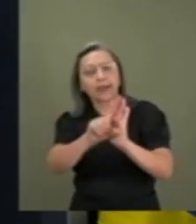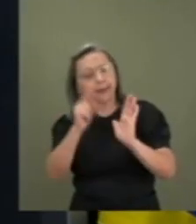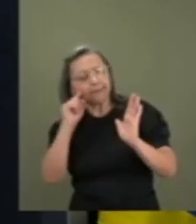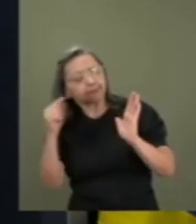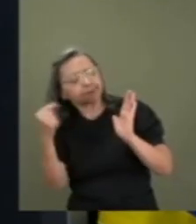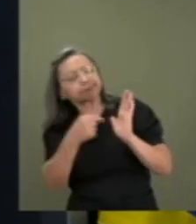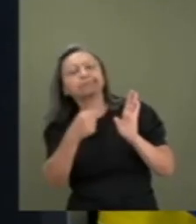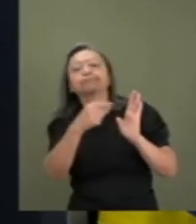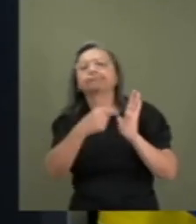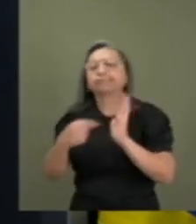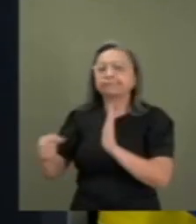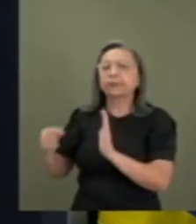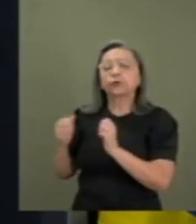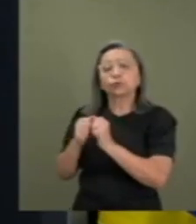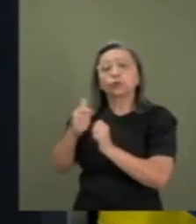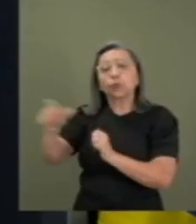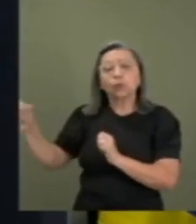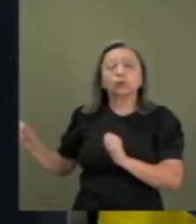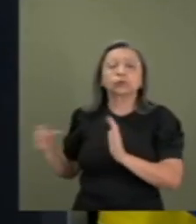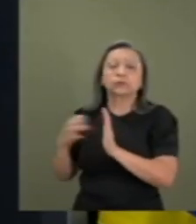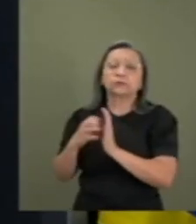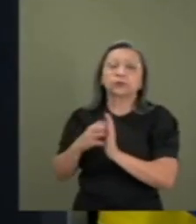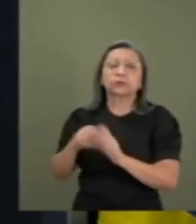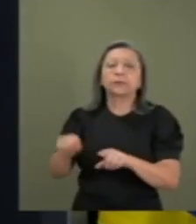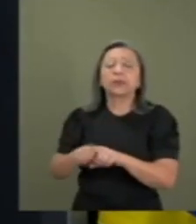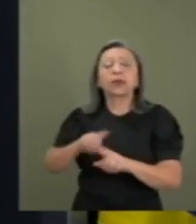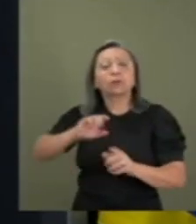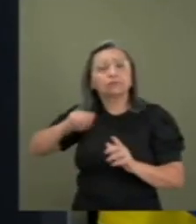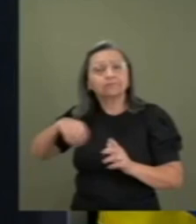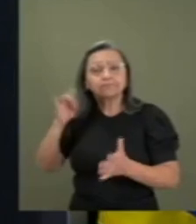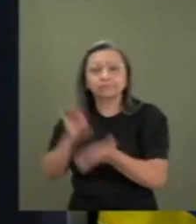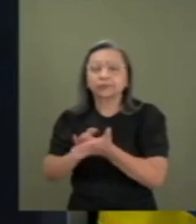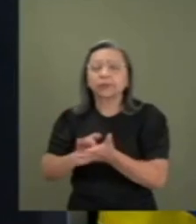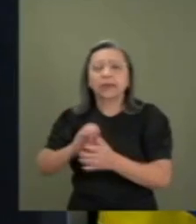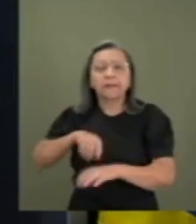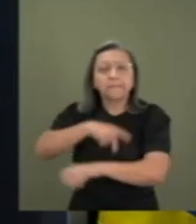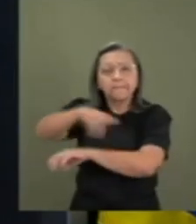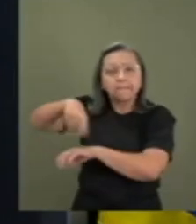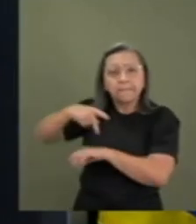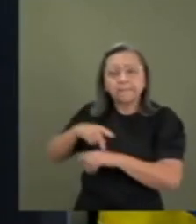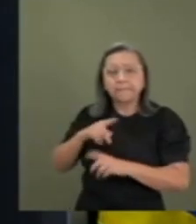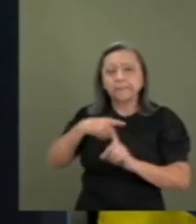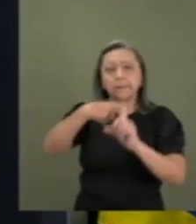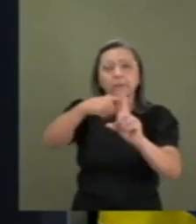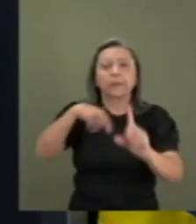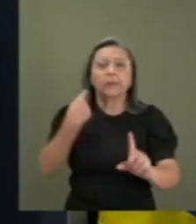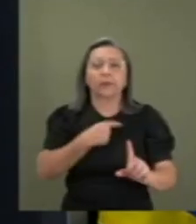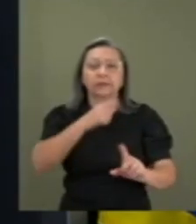-tarefa, que é um símbolo internacional positivo da nossa nação,